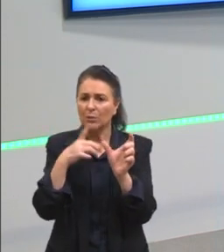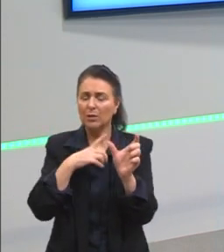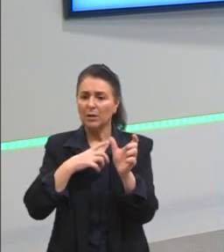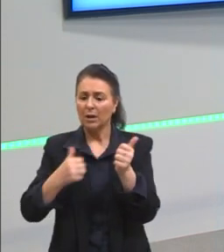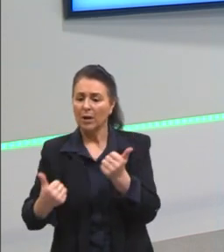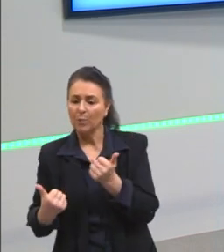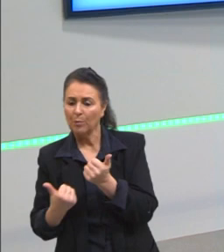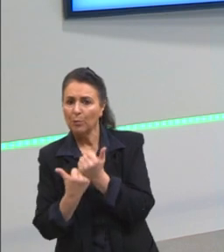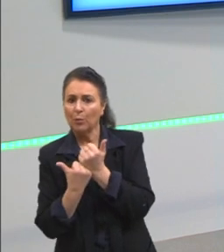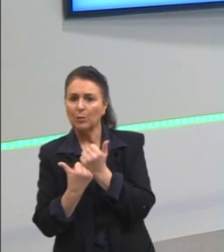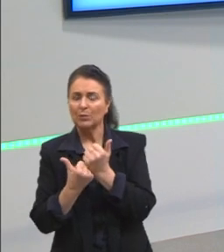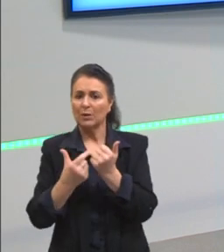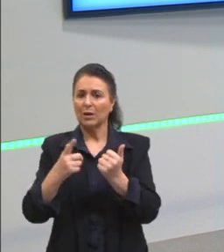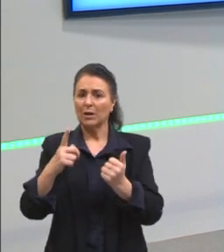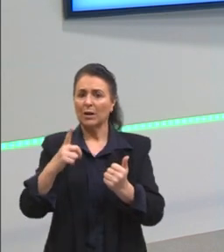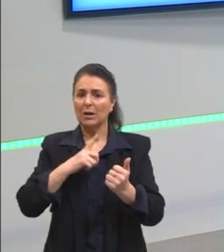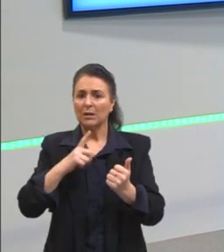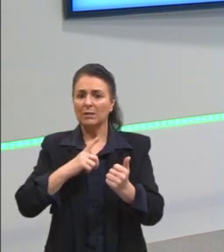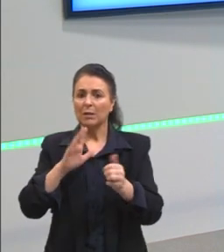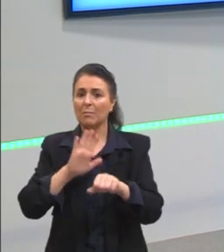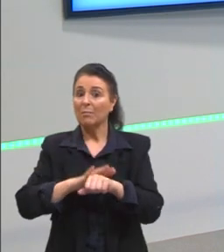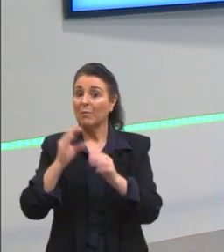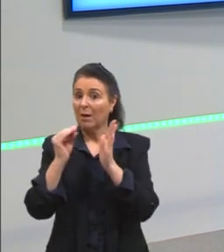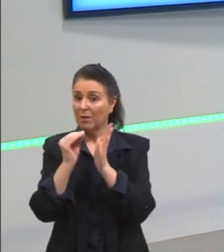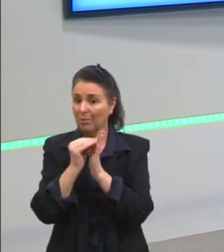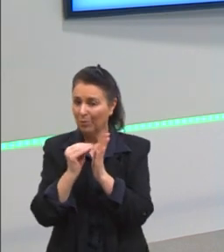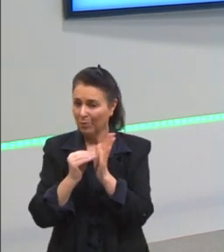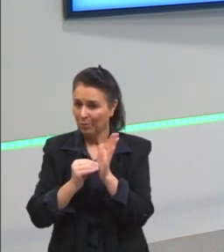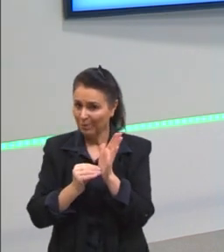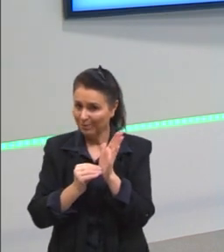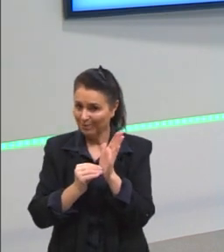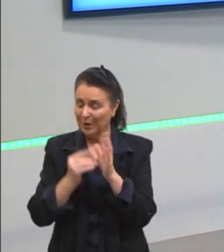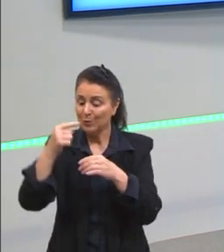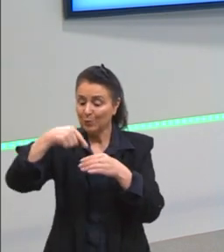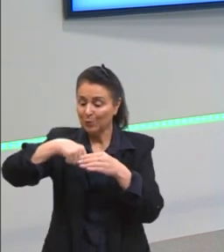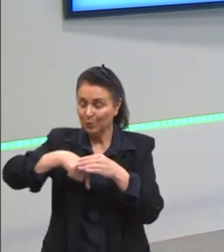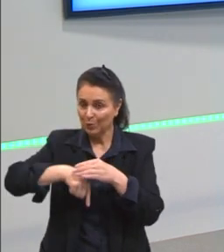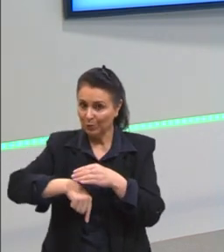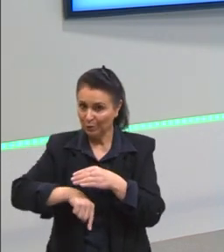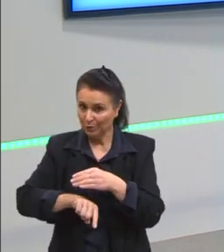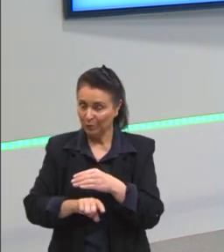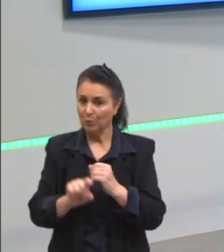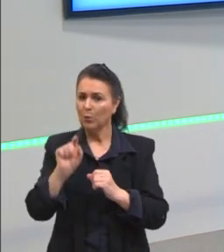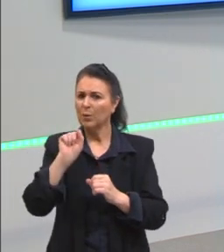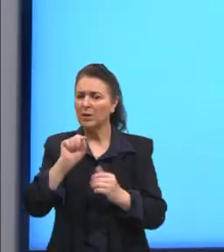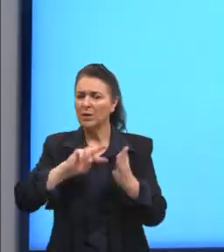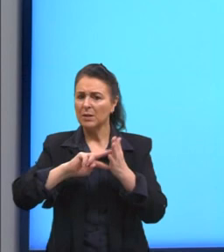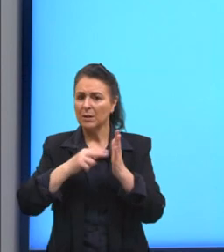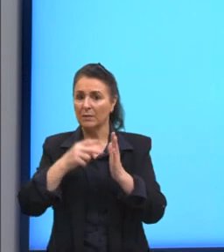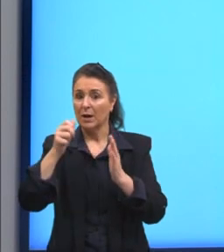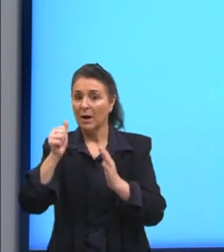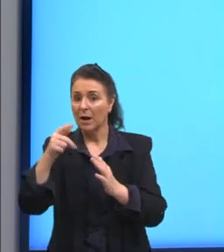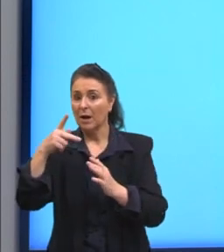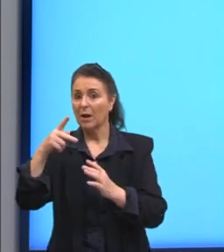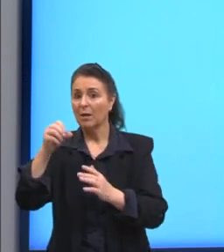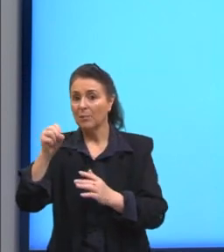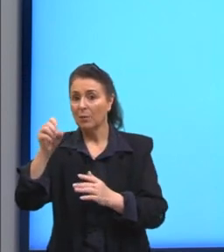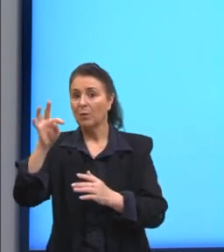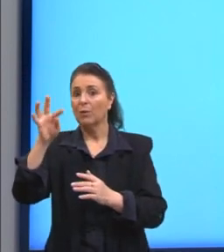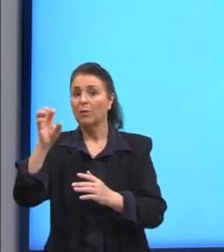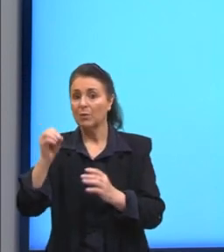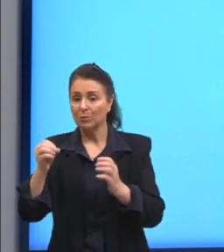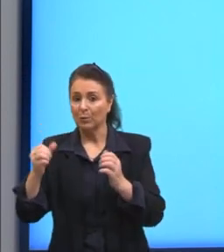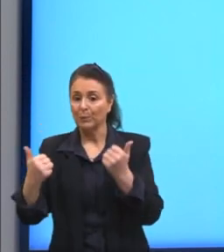muito mais ricas de conteúdo. Vamos ver aí o que é o nosso aposto. Ele é um termo de